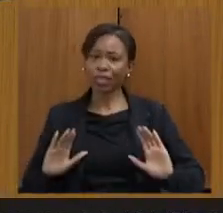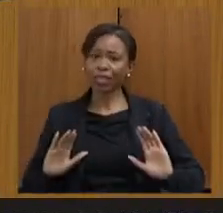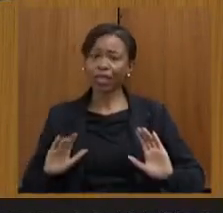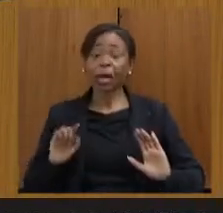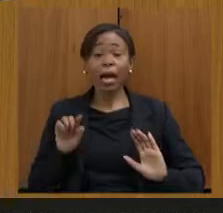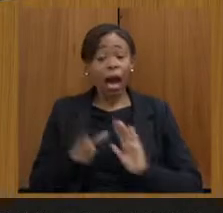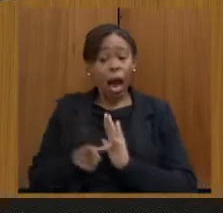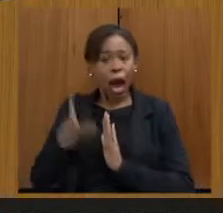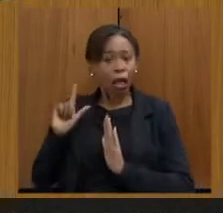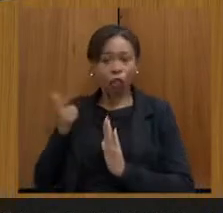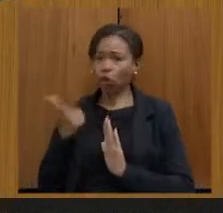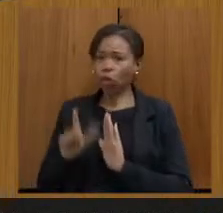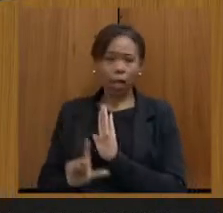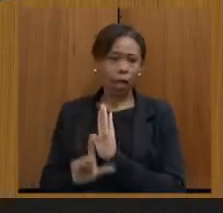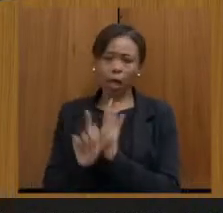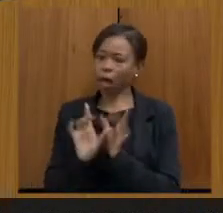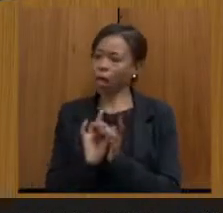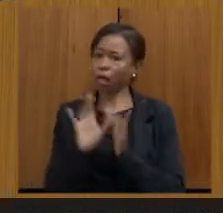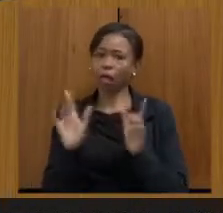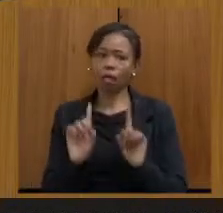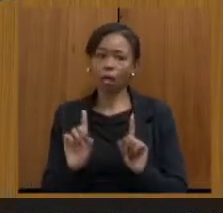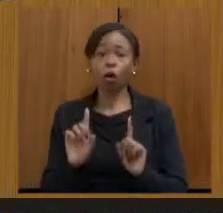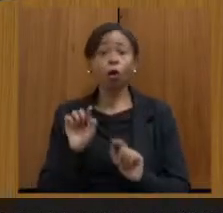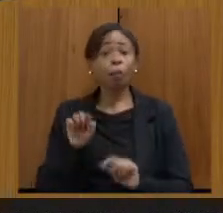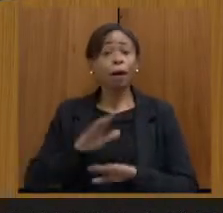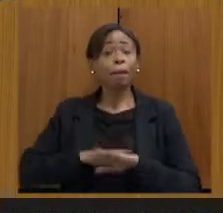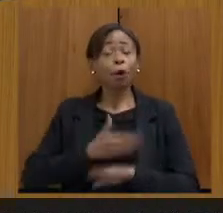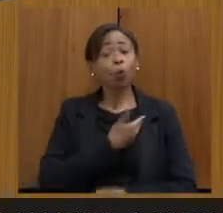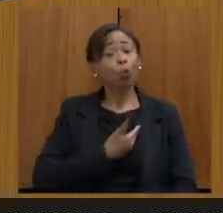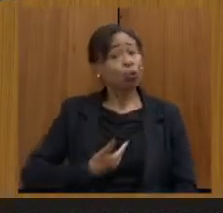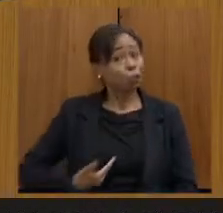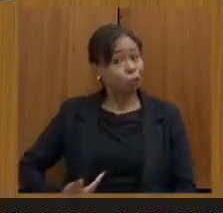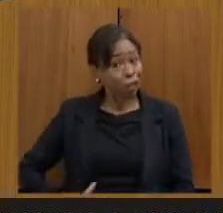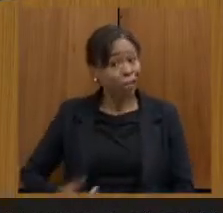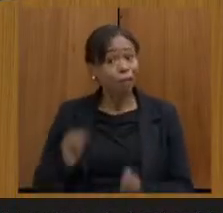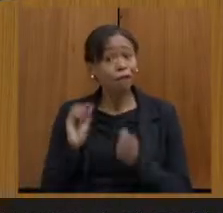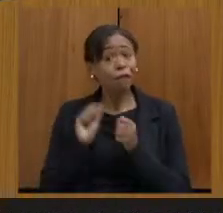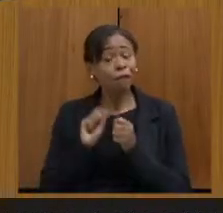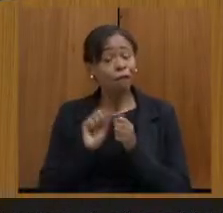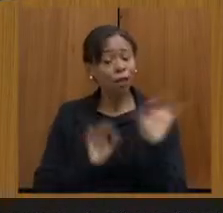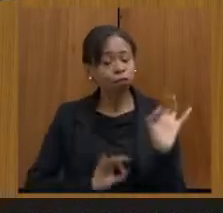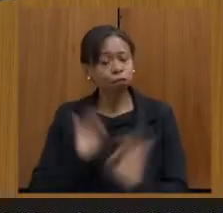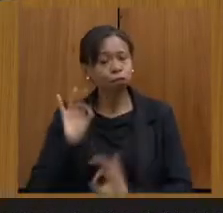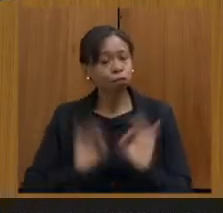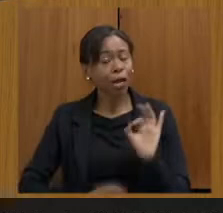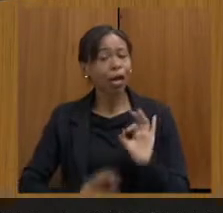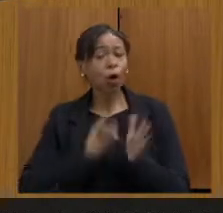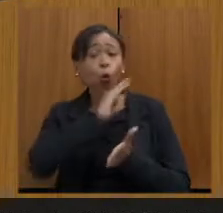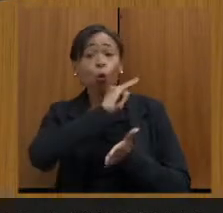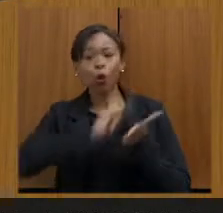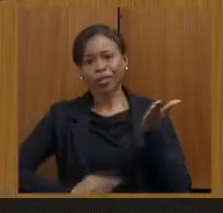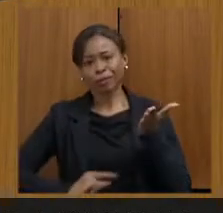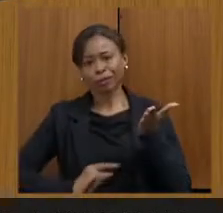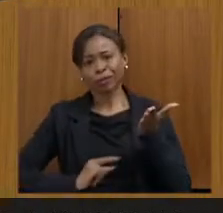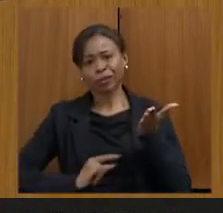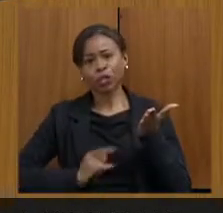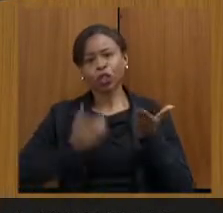legais de atuação. Foi o Estado, o governo do Estado, que, por um termo de ajustamento de conduta, tornou